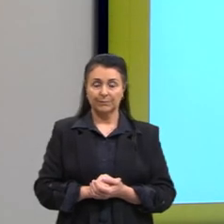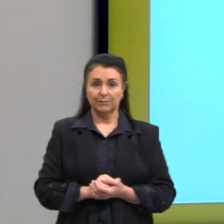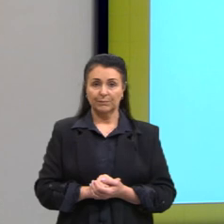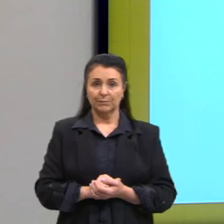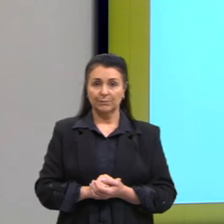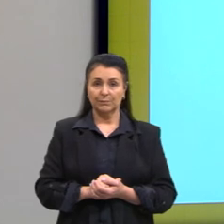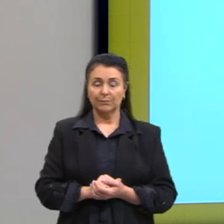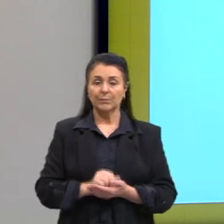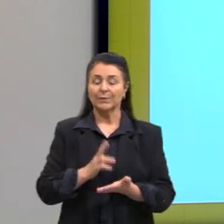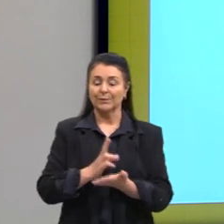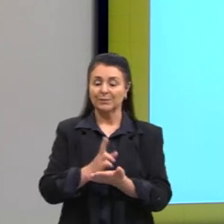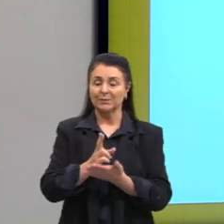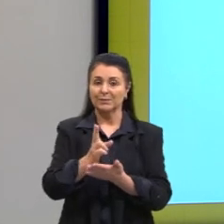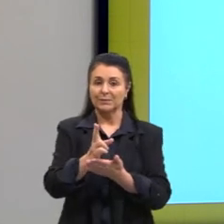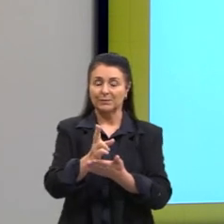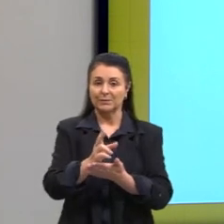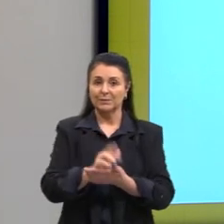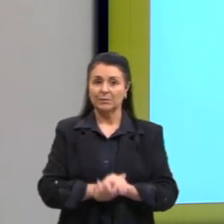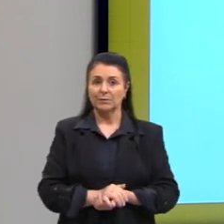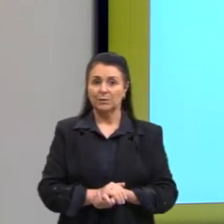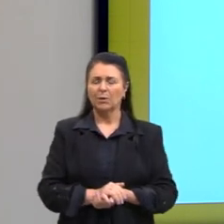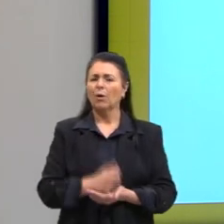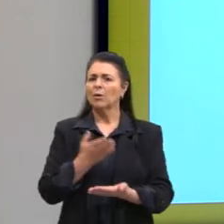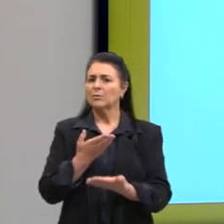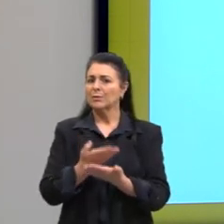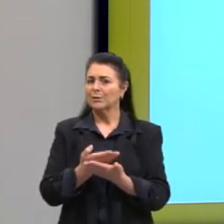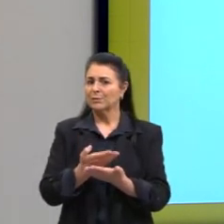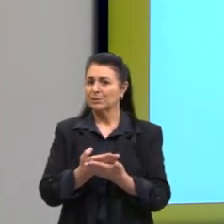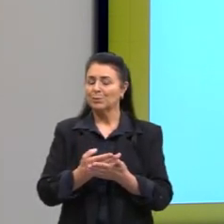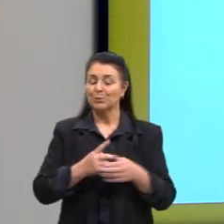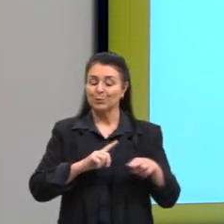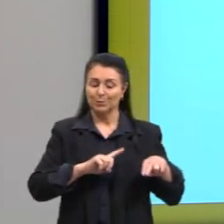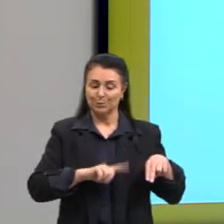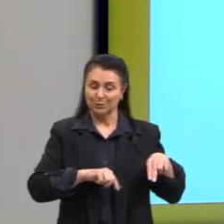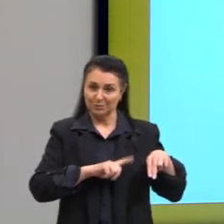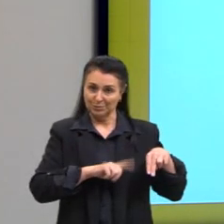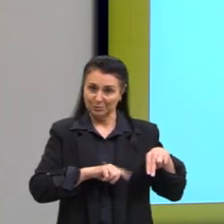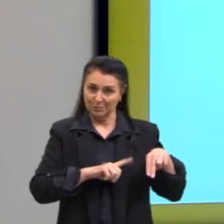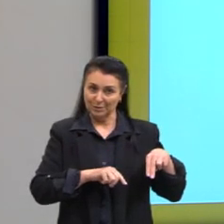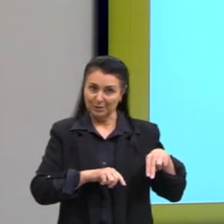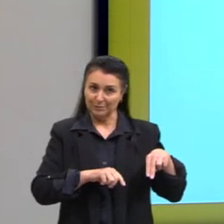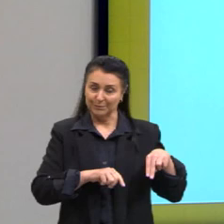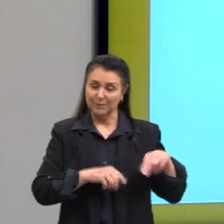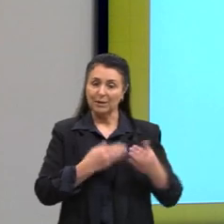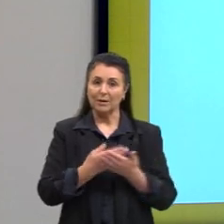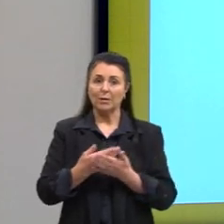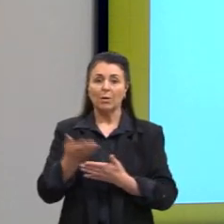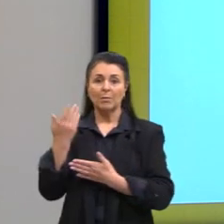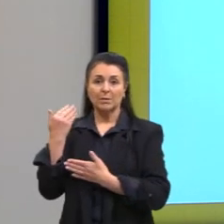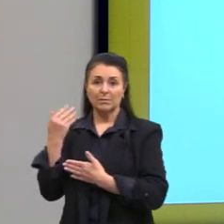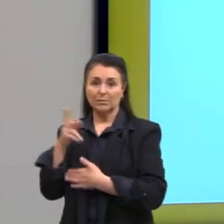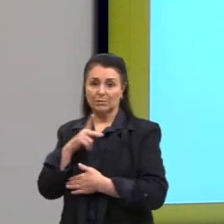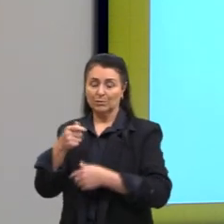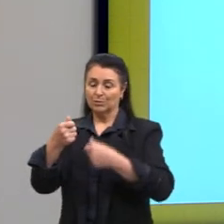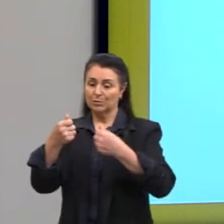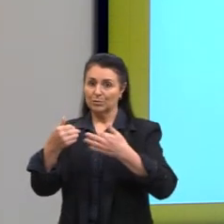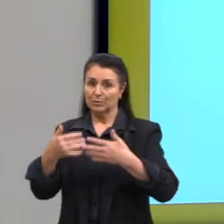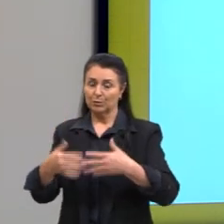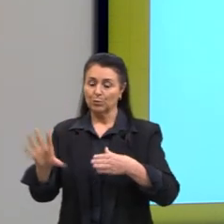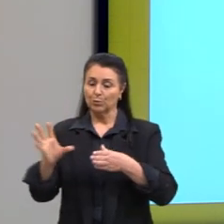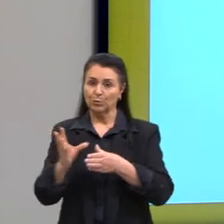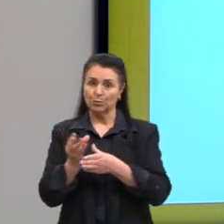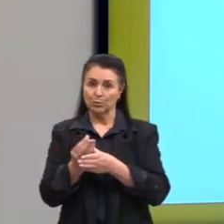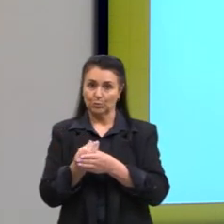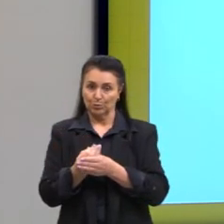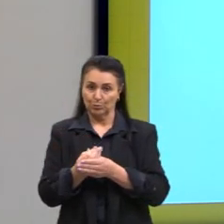Então, continuando. Nós já estudamos os números naturais. Na aula passada, nós vimos, então, o conjunto dos